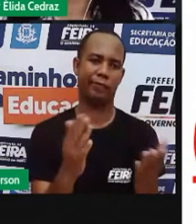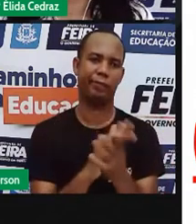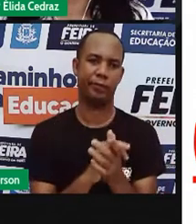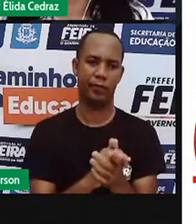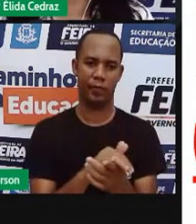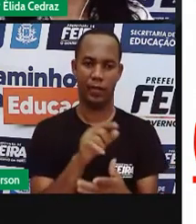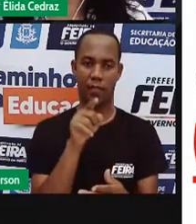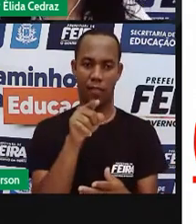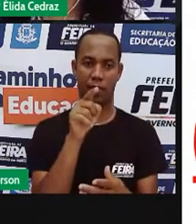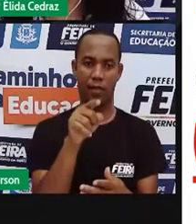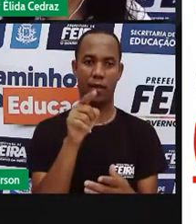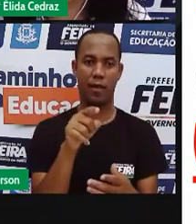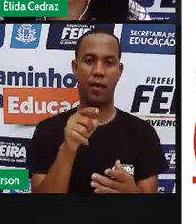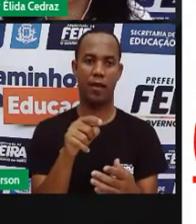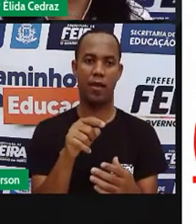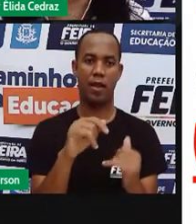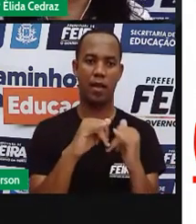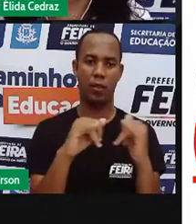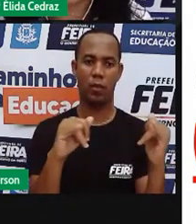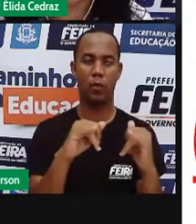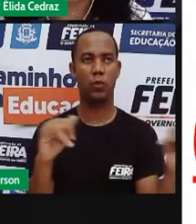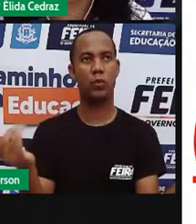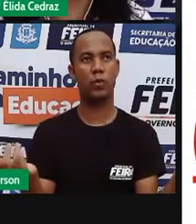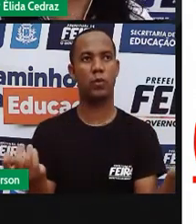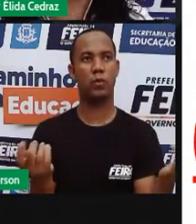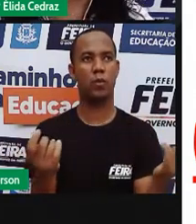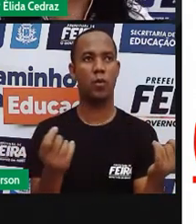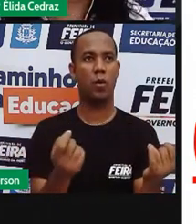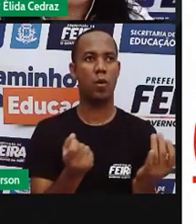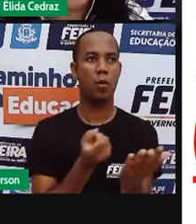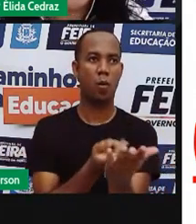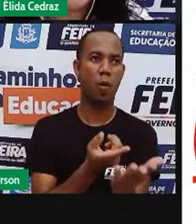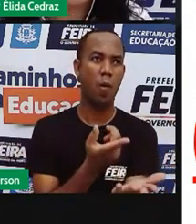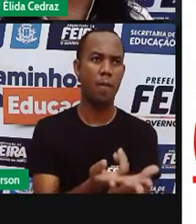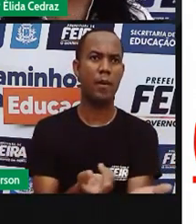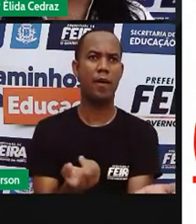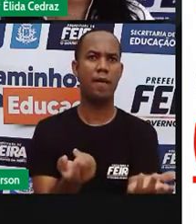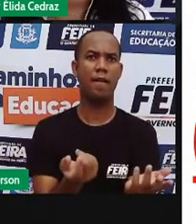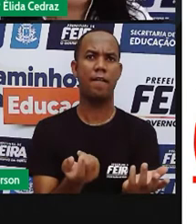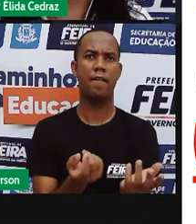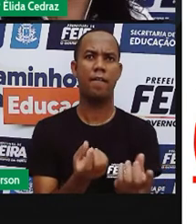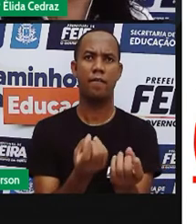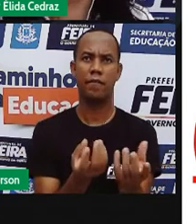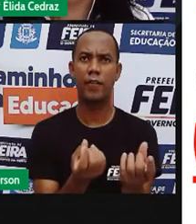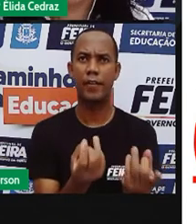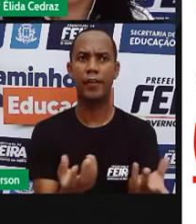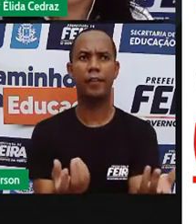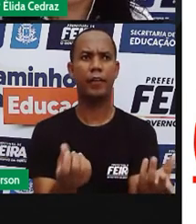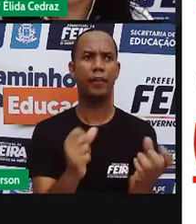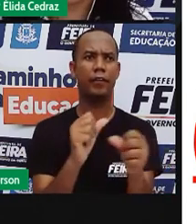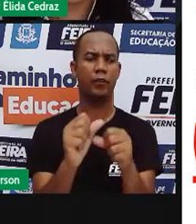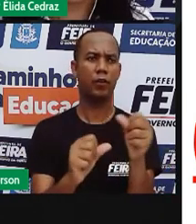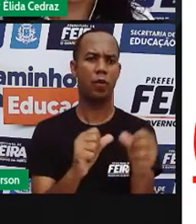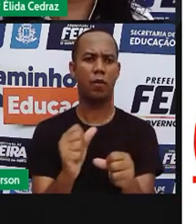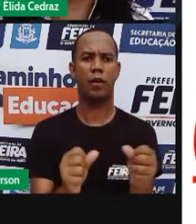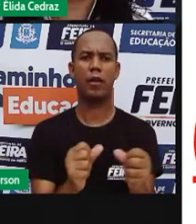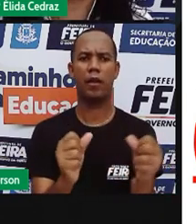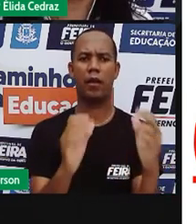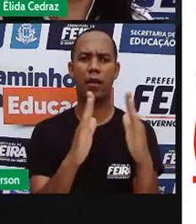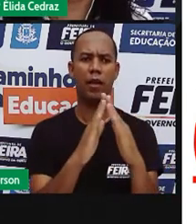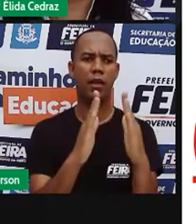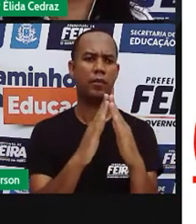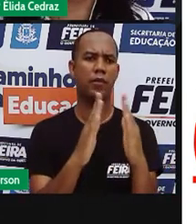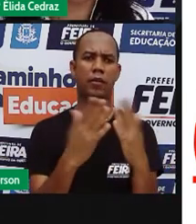falta para a gente. Compras, vendas, troca de bens ou imóveis e